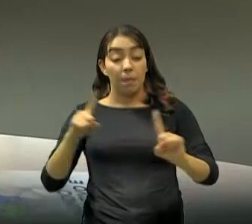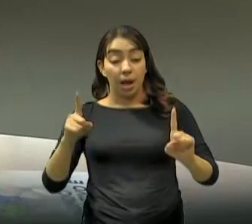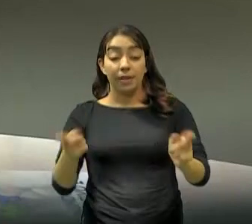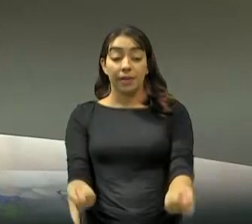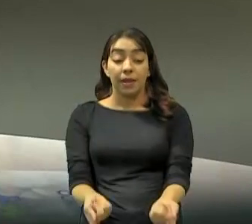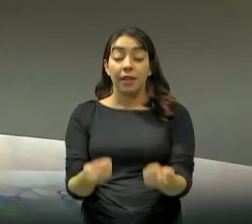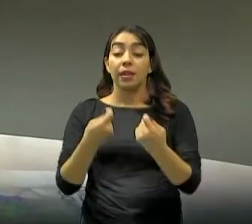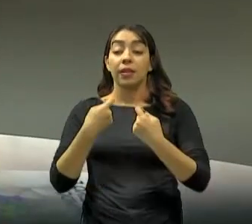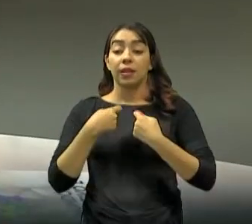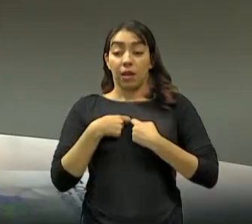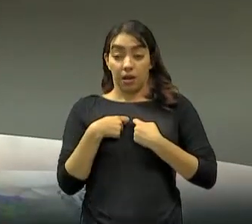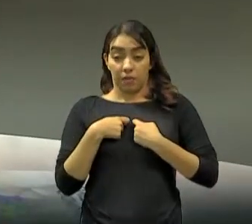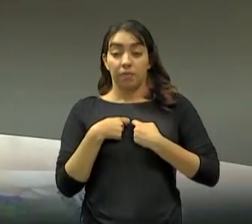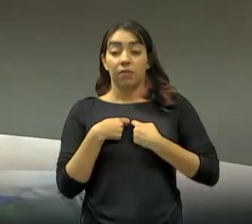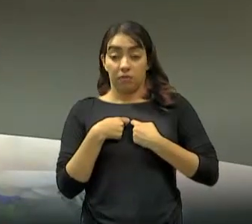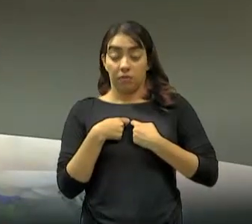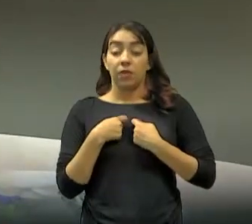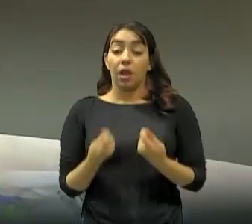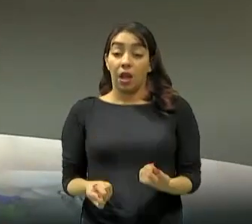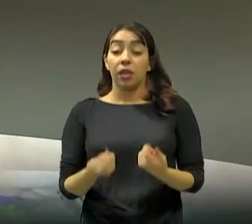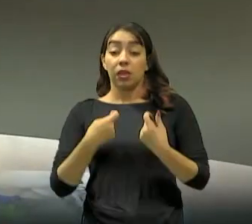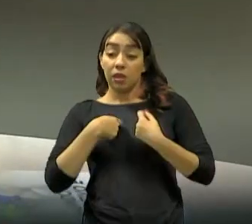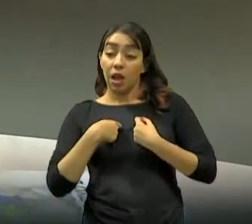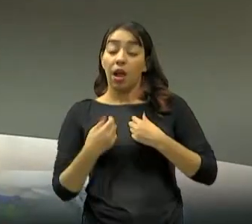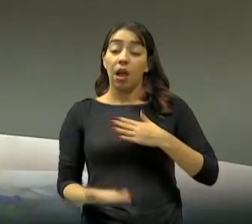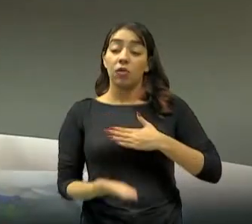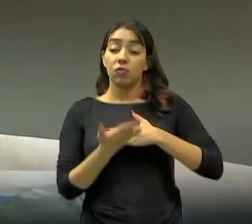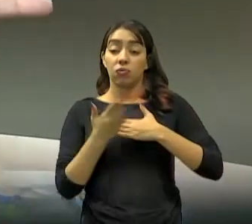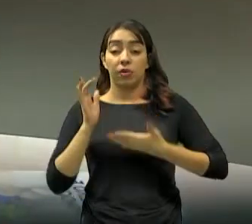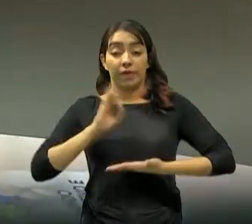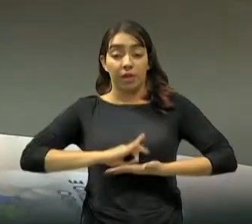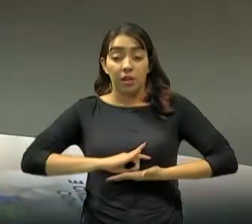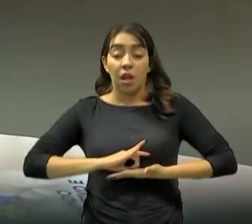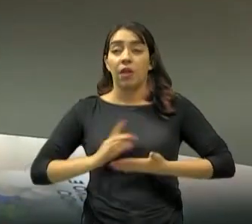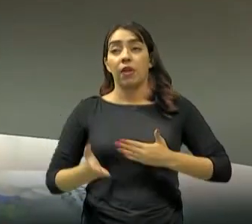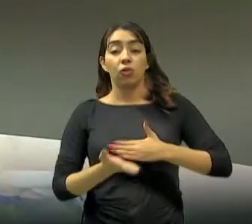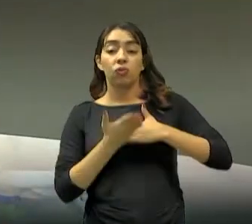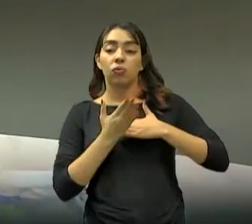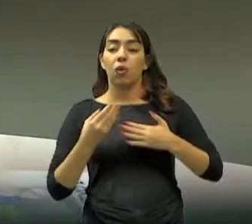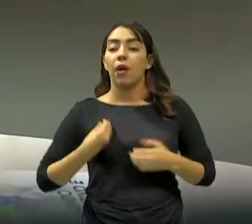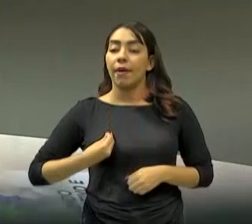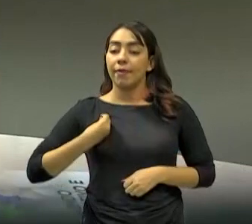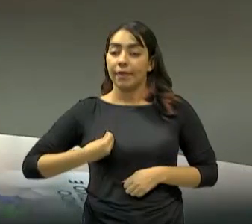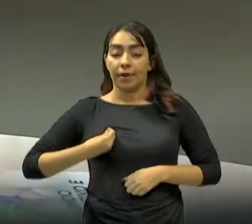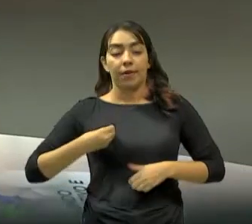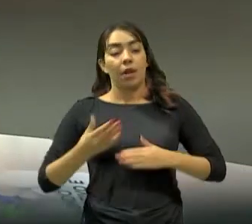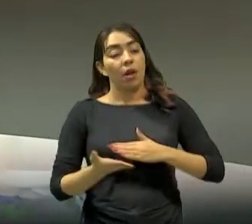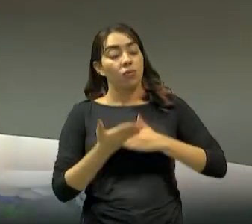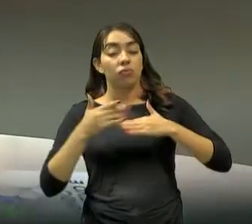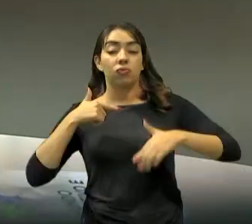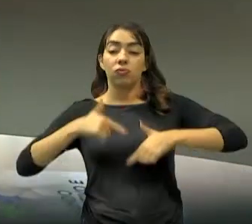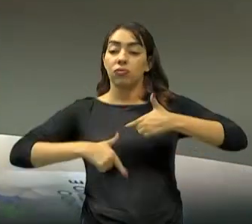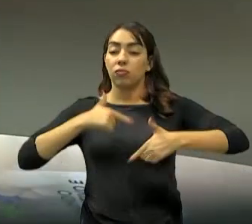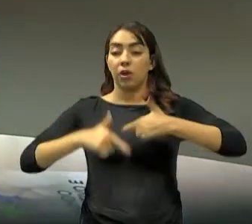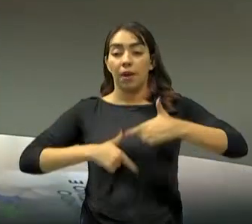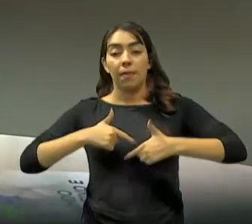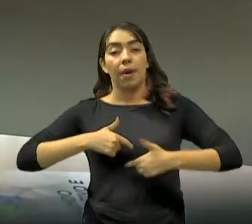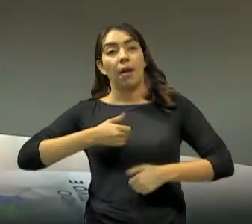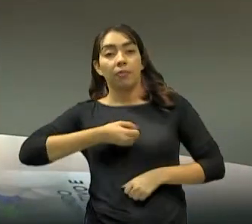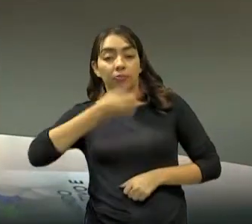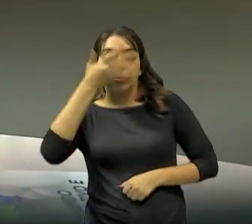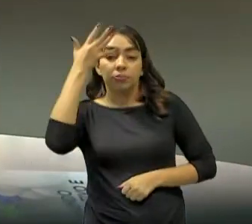no final do dia e dizer, uau, que bom que isso veio agora para facilitar a minha vida, para que eu possa render mais e render melhor.